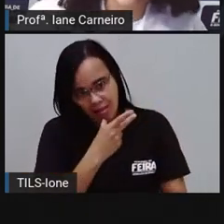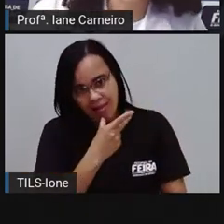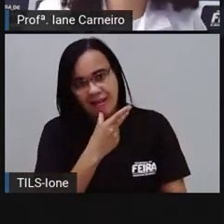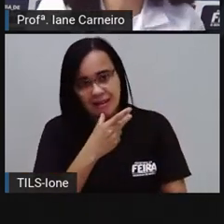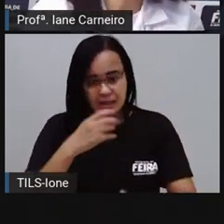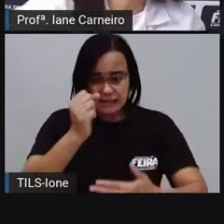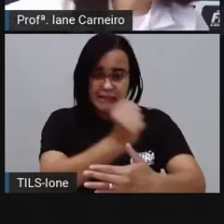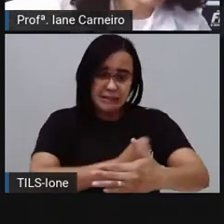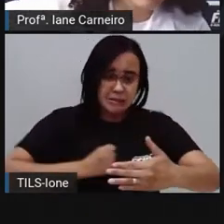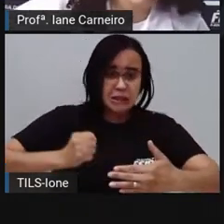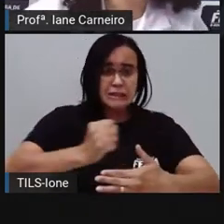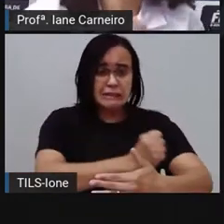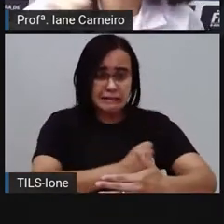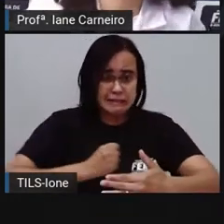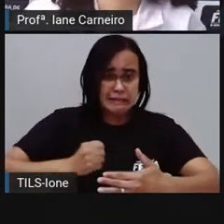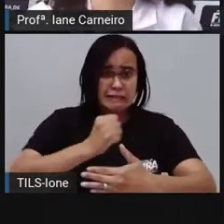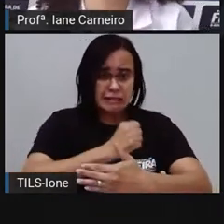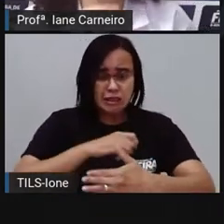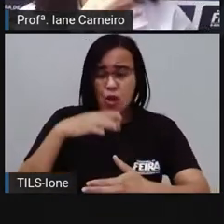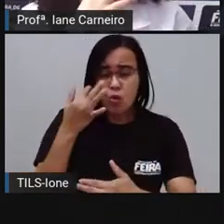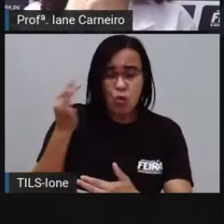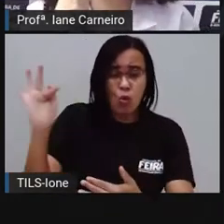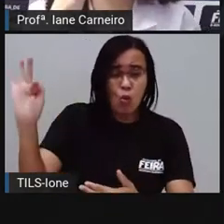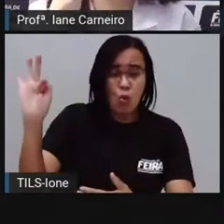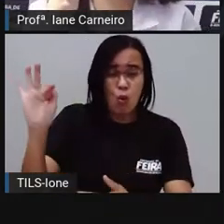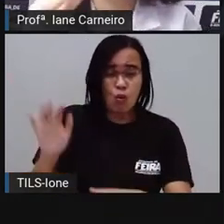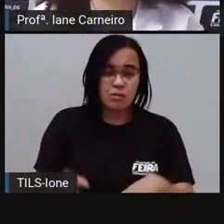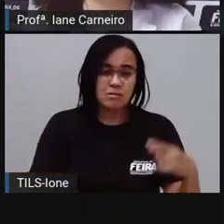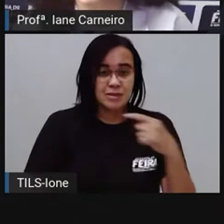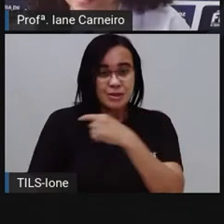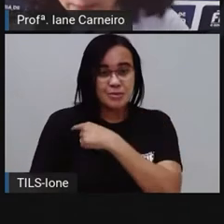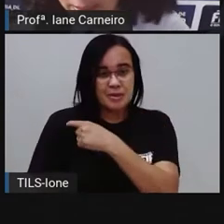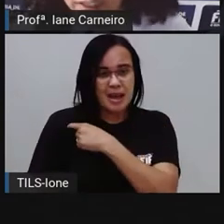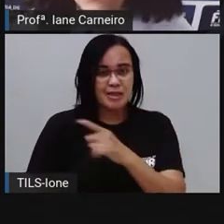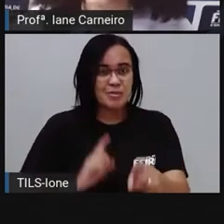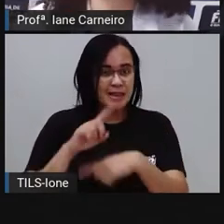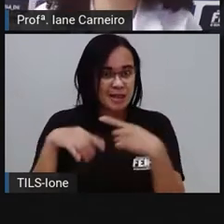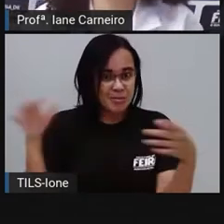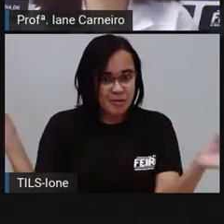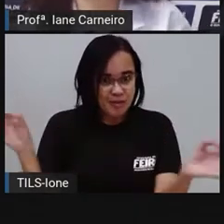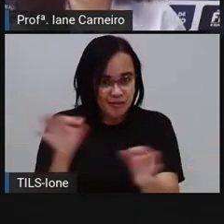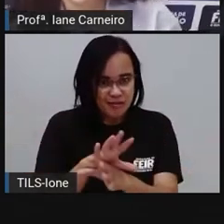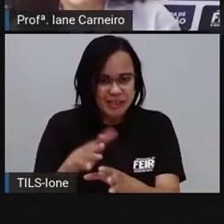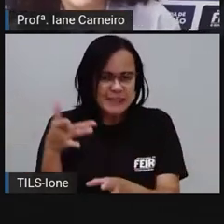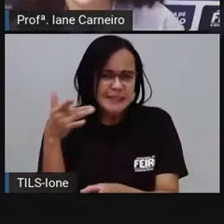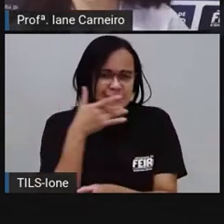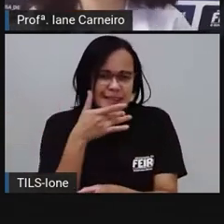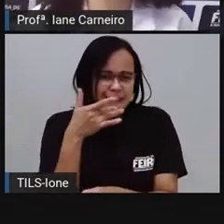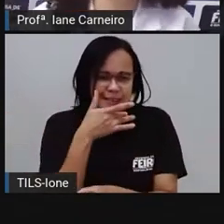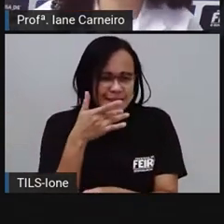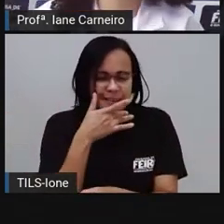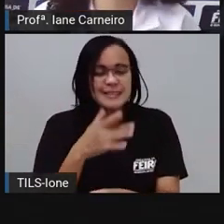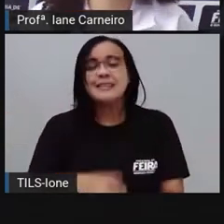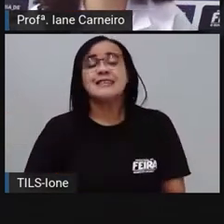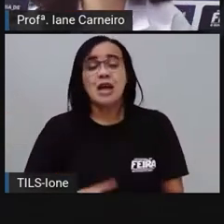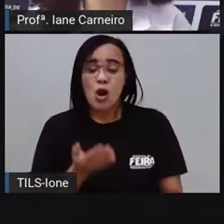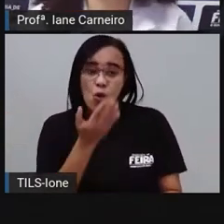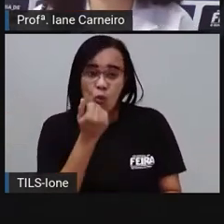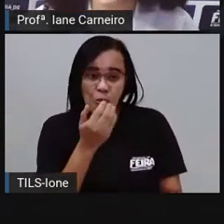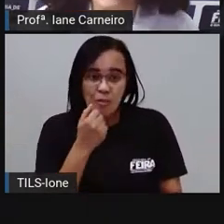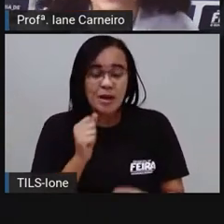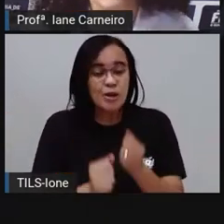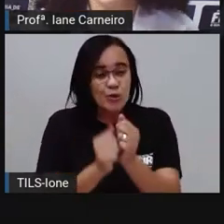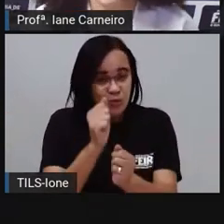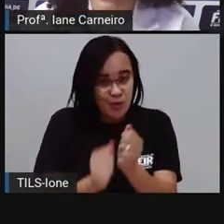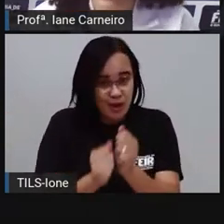vatapá dói até o braço, ó. Mas fica, ó, delícia. E aí a gente pode comer com arroz, né? Com salada, frango,